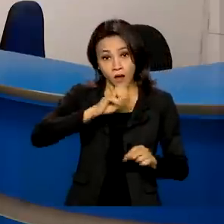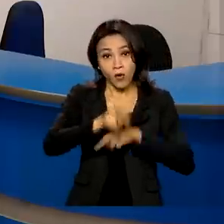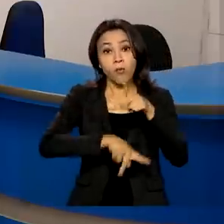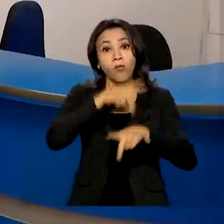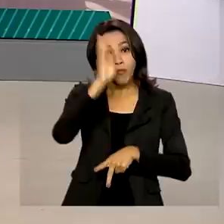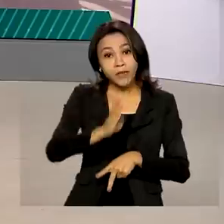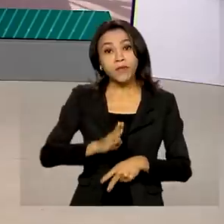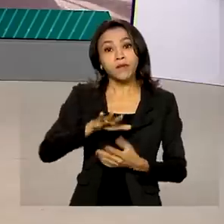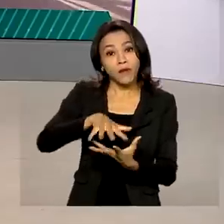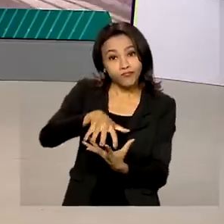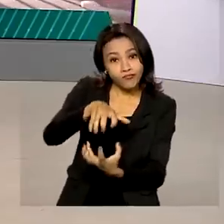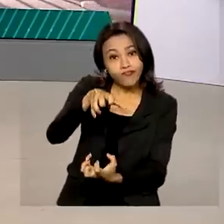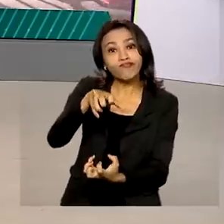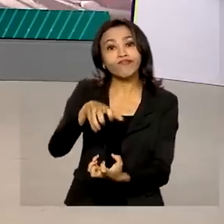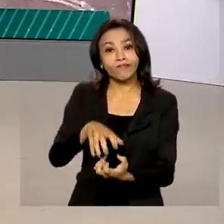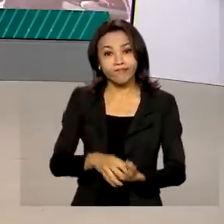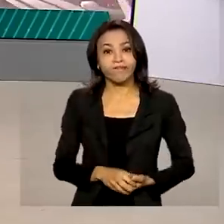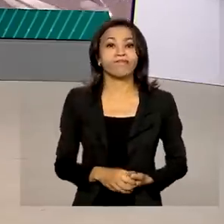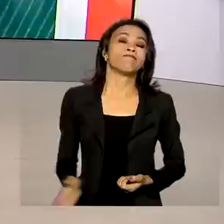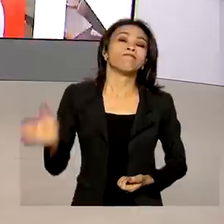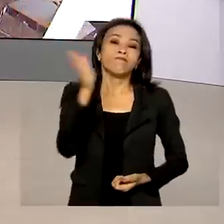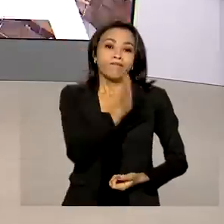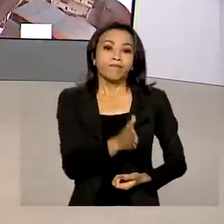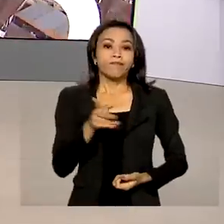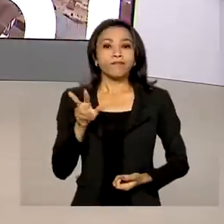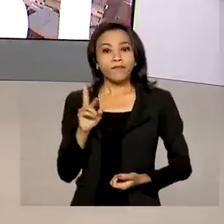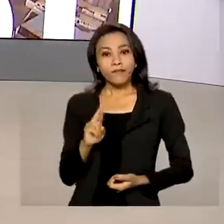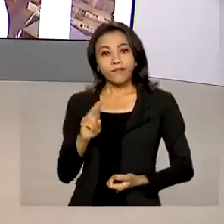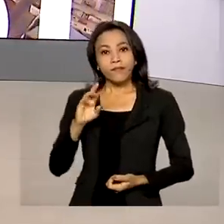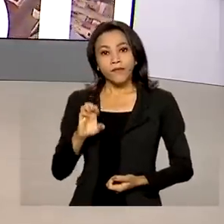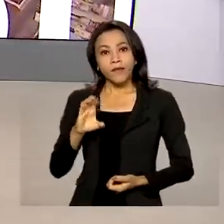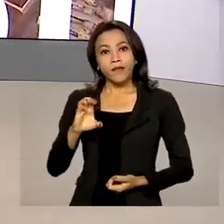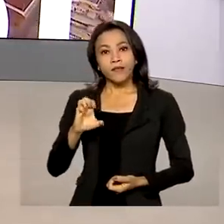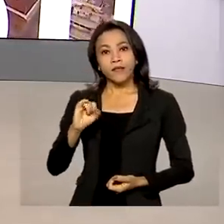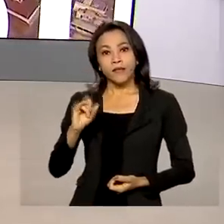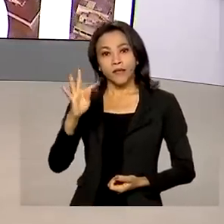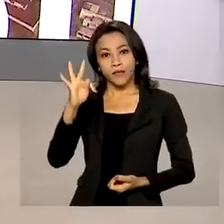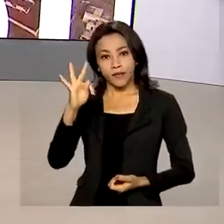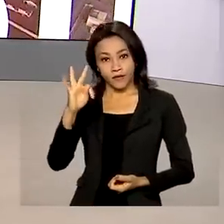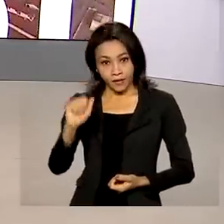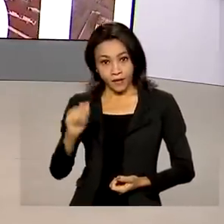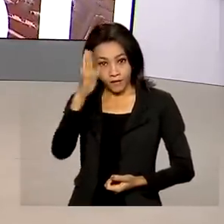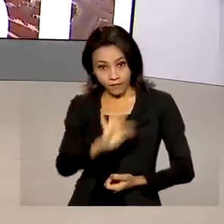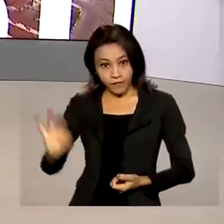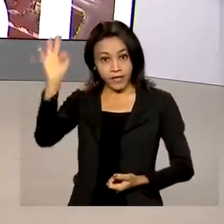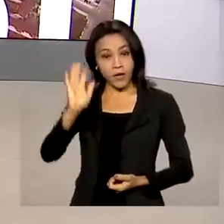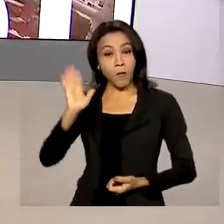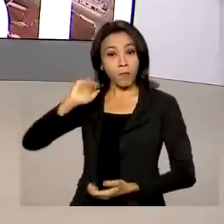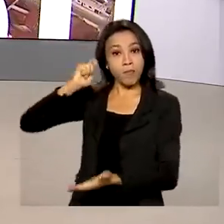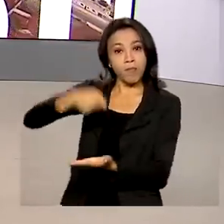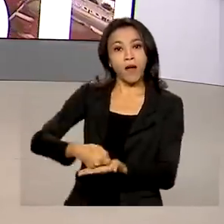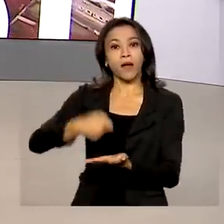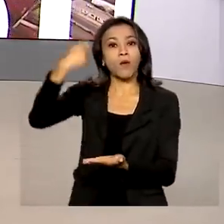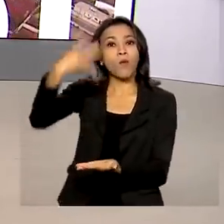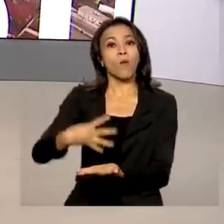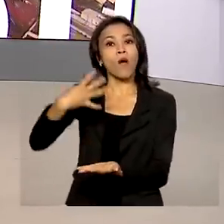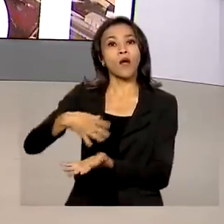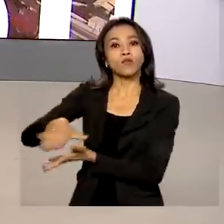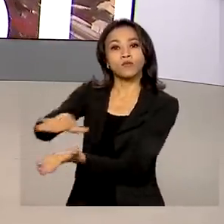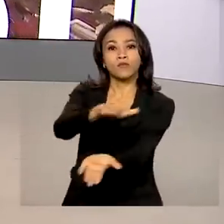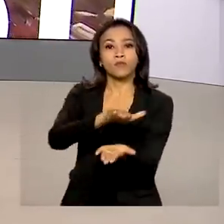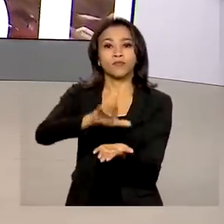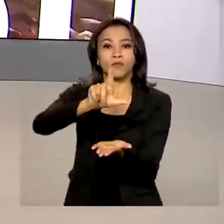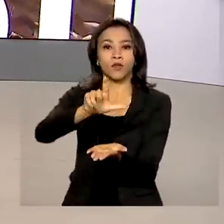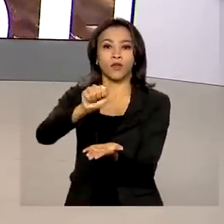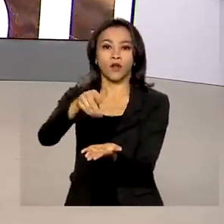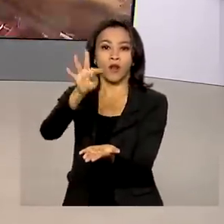população. A Receita Federal paga hoje o quarto lote de restituição do imposto de renda para mais